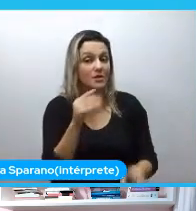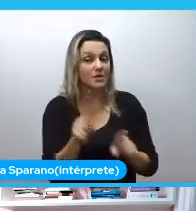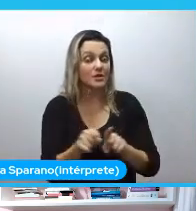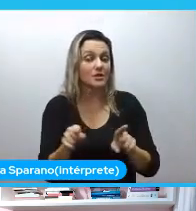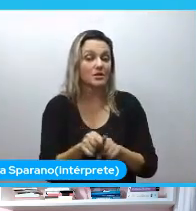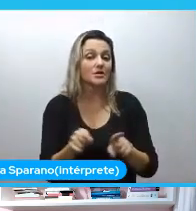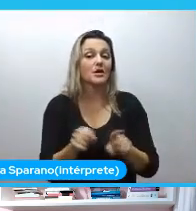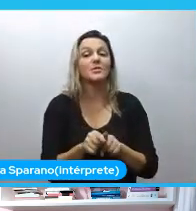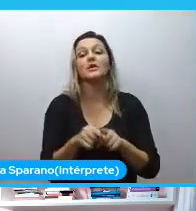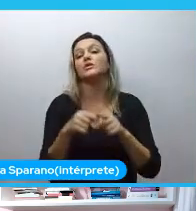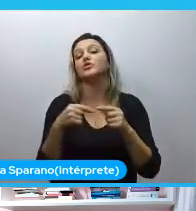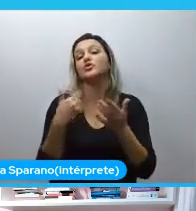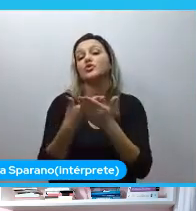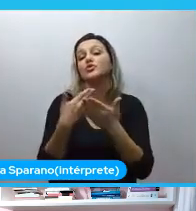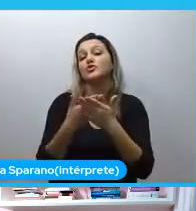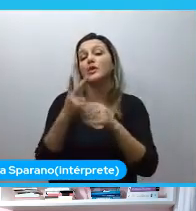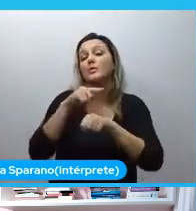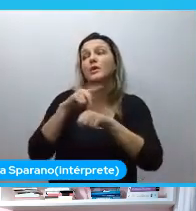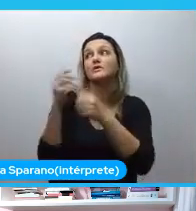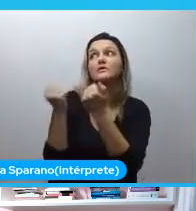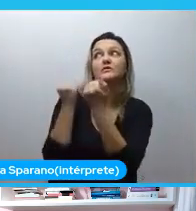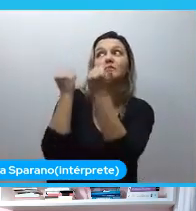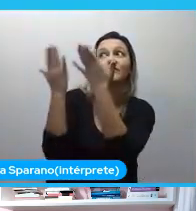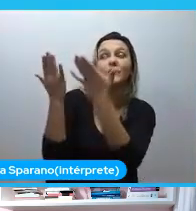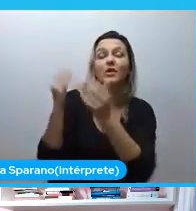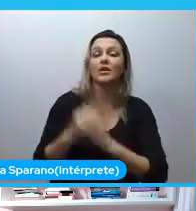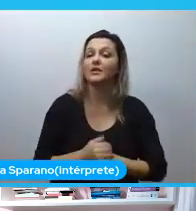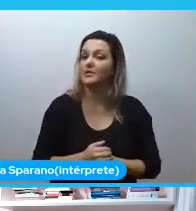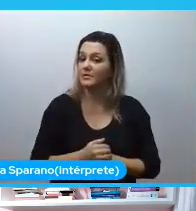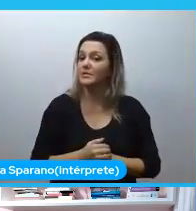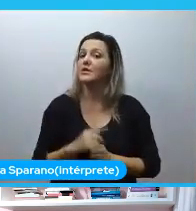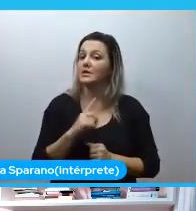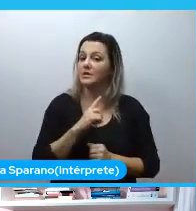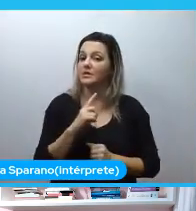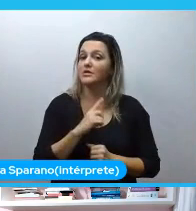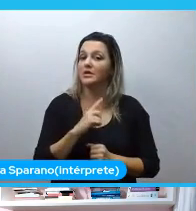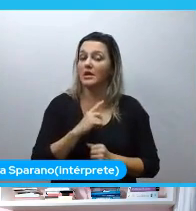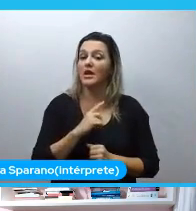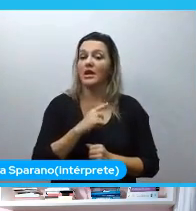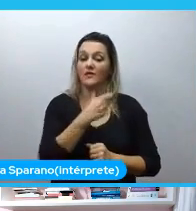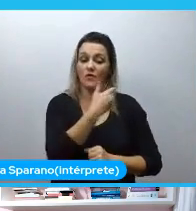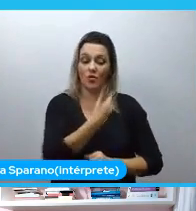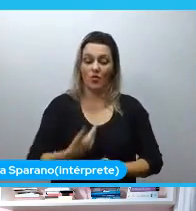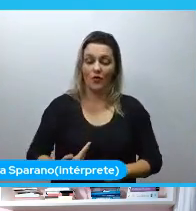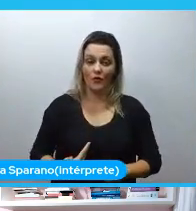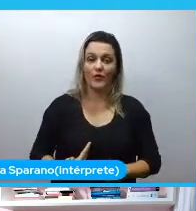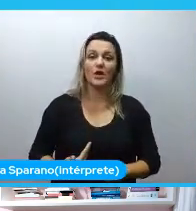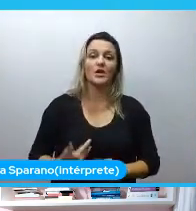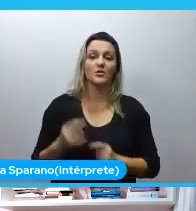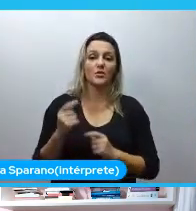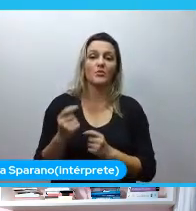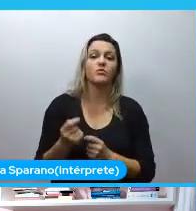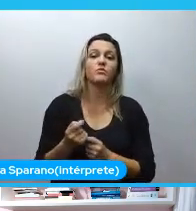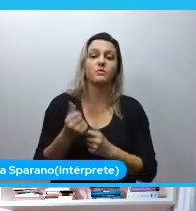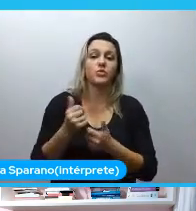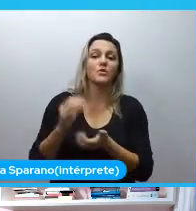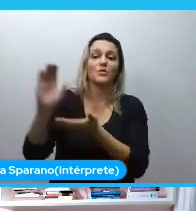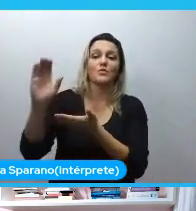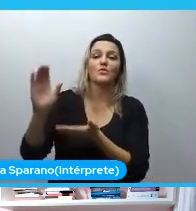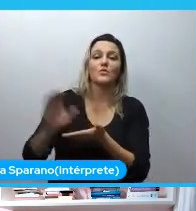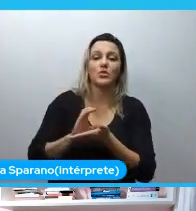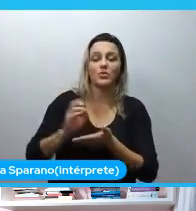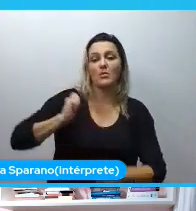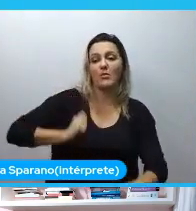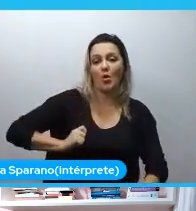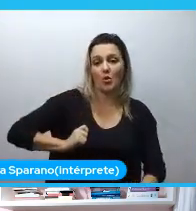fazer um intercâmbio. Então, eu sou bem patrocinada por programas de governo. Porque foi uma oportunidade muito incrível que eu tive.